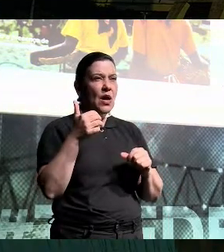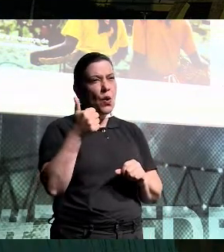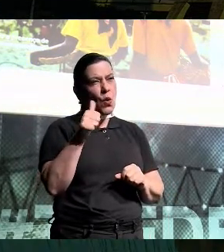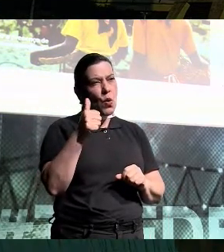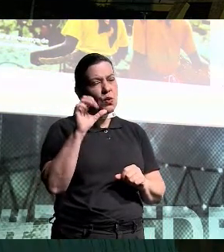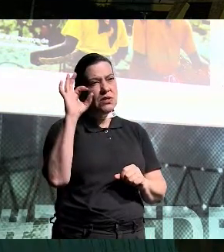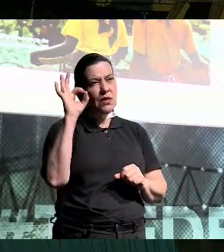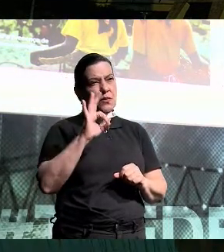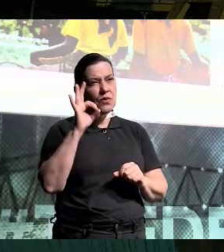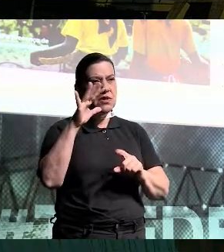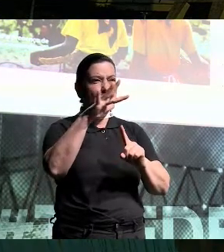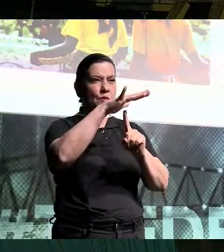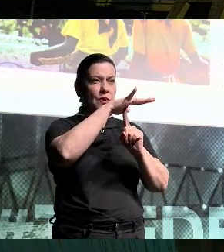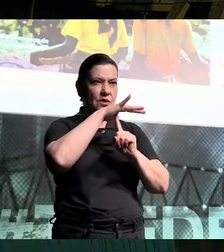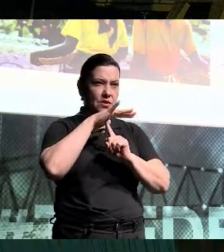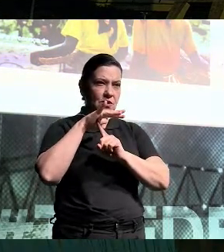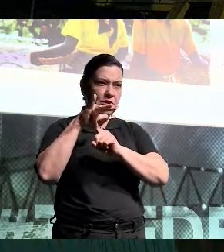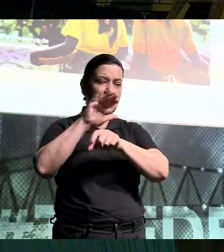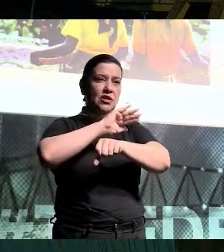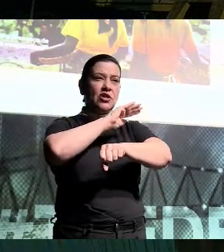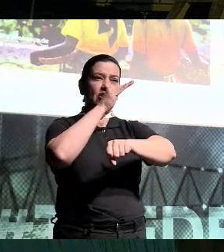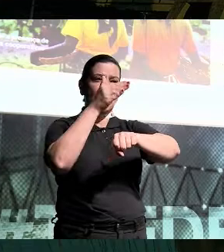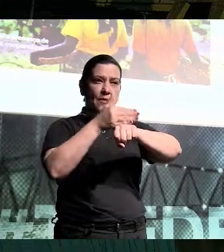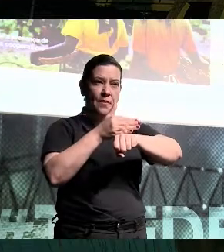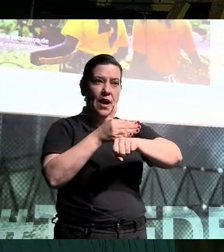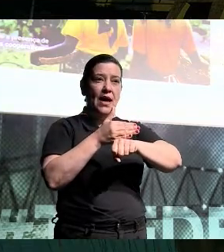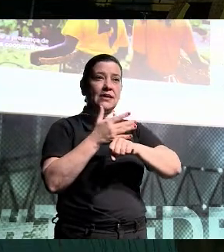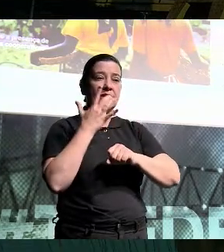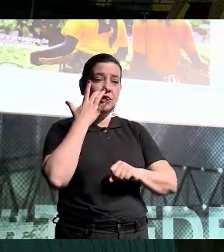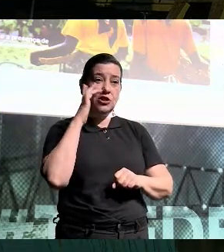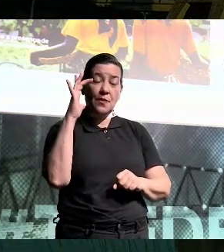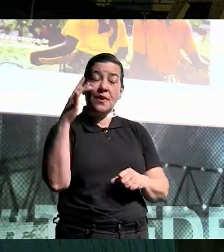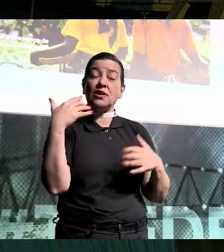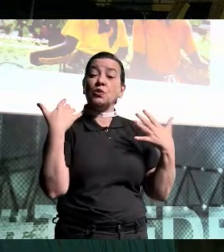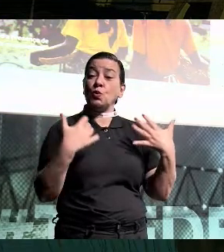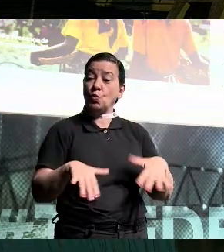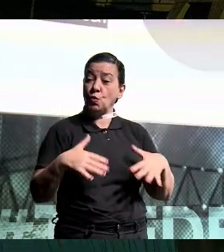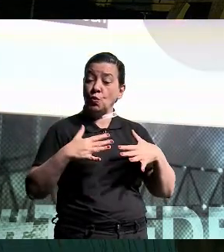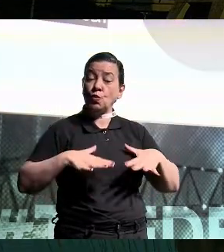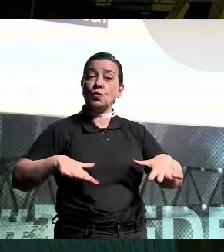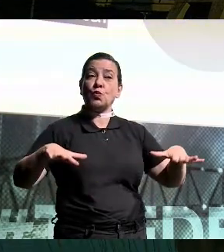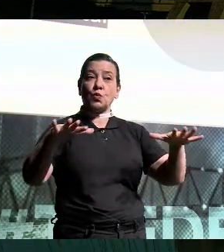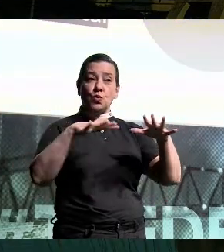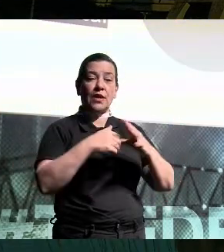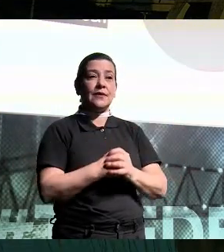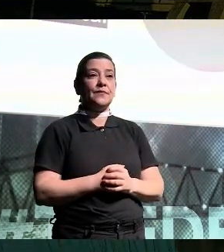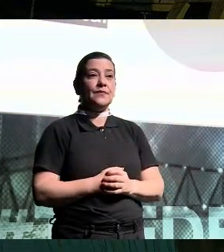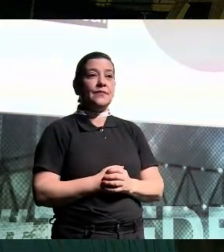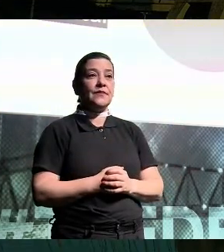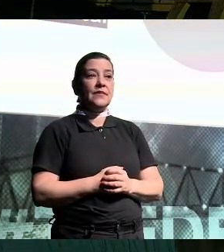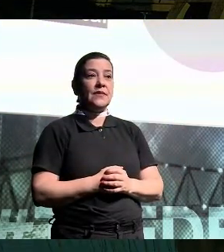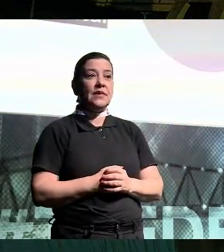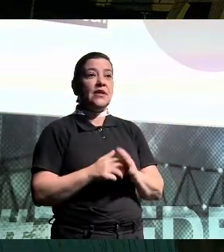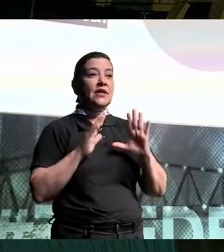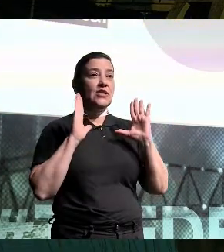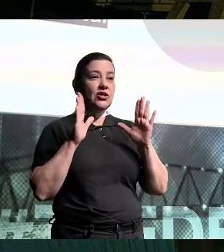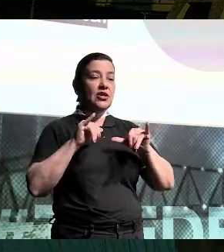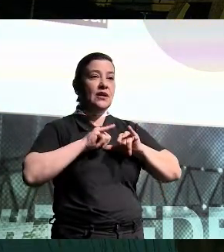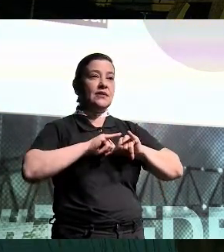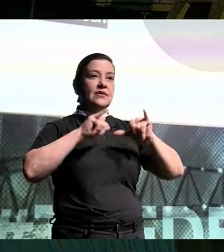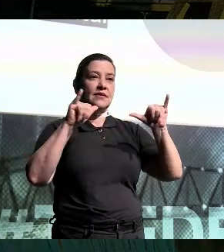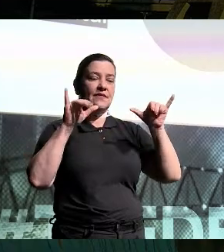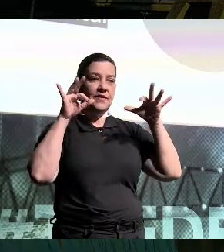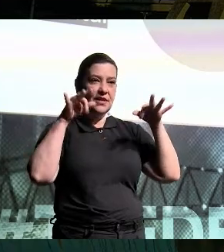do Parque Nacional da Chapada da Diamantina. Então, é área para caramba. E aqui, já chegando nas mensagens